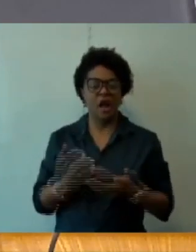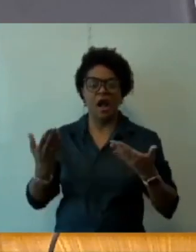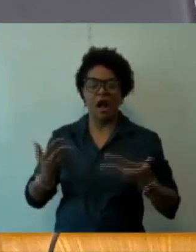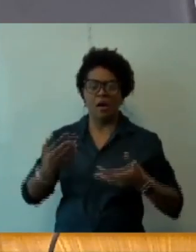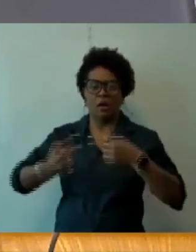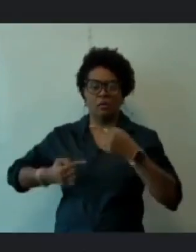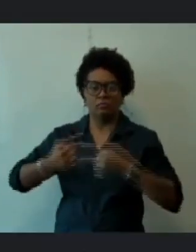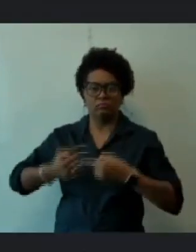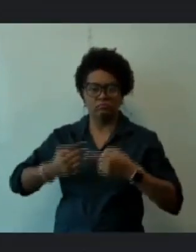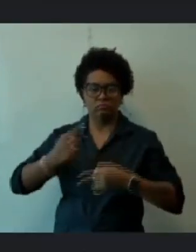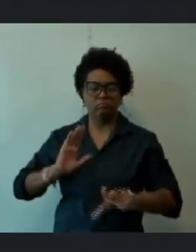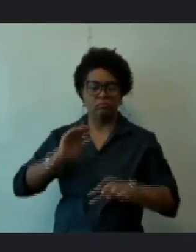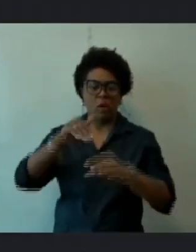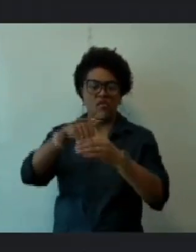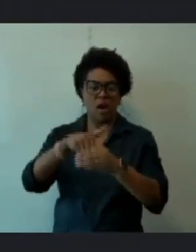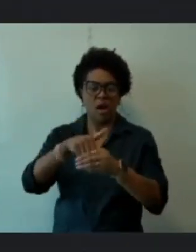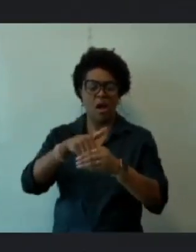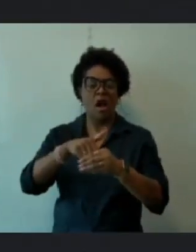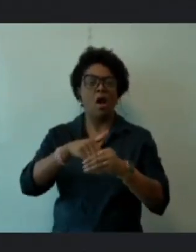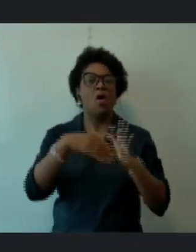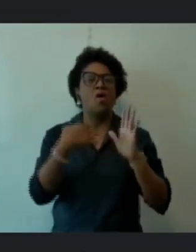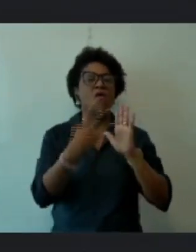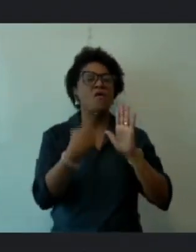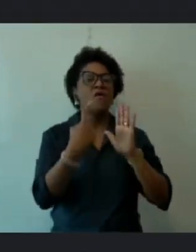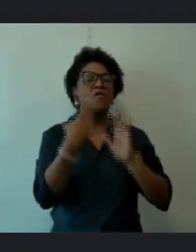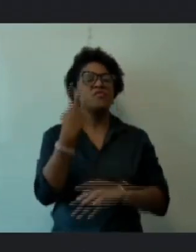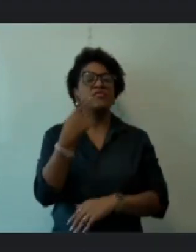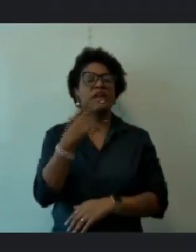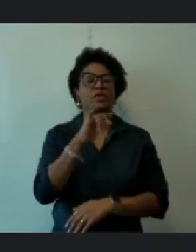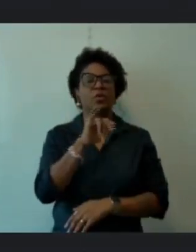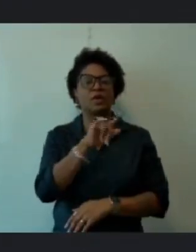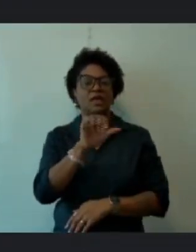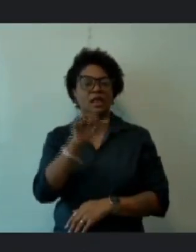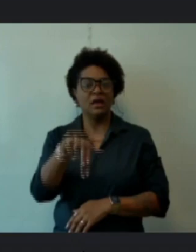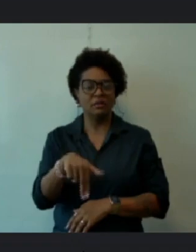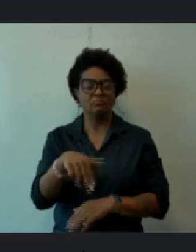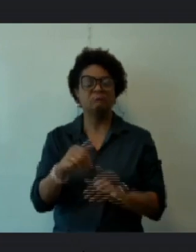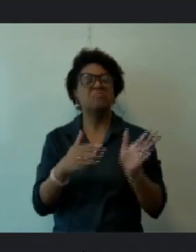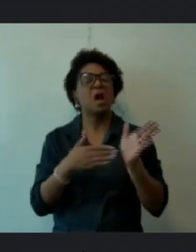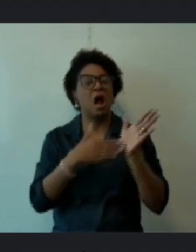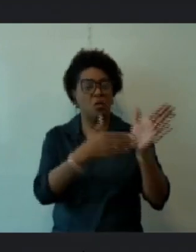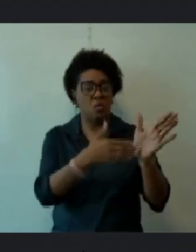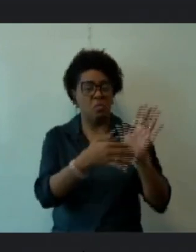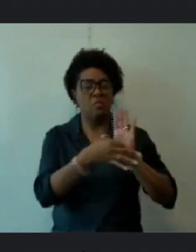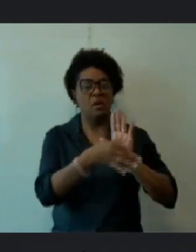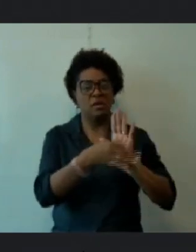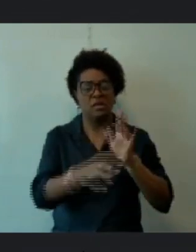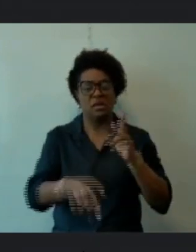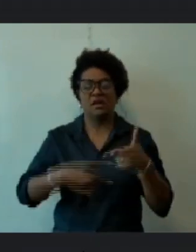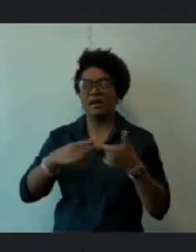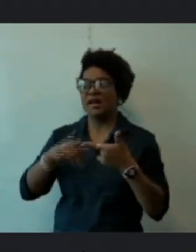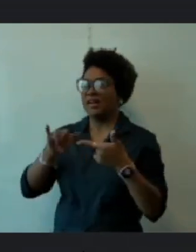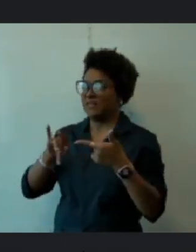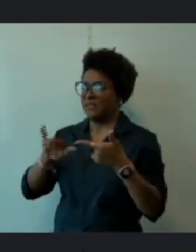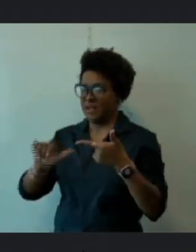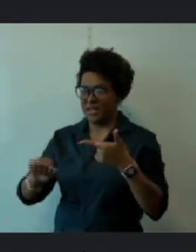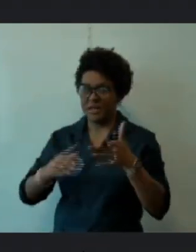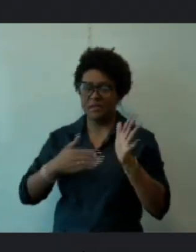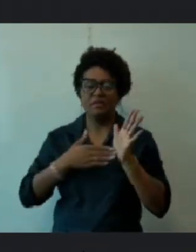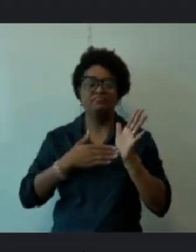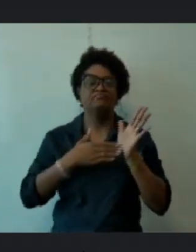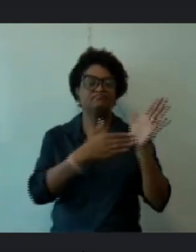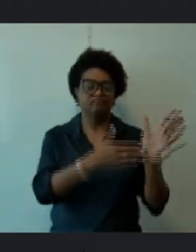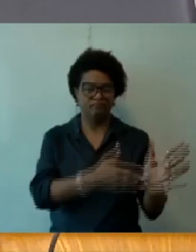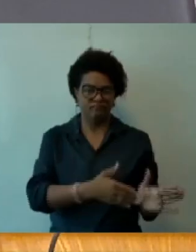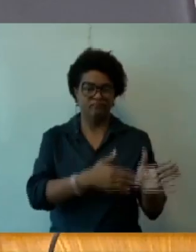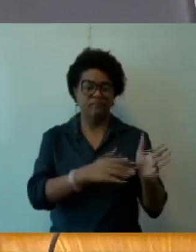vereador, o relator Irlan, Mello. Com o meu parecer. Vereadora Fernanda. De acordo. Vereador Sérgio Fernando. Pela